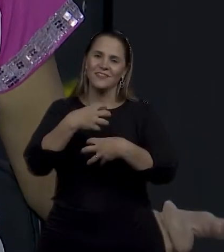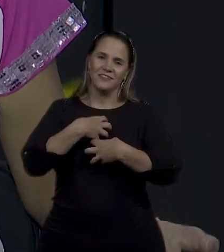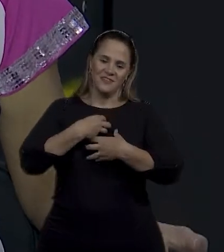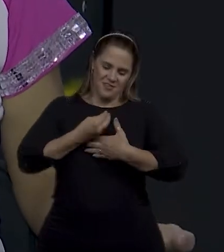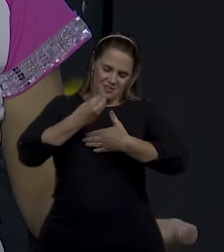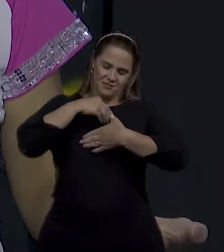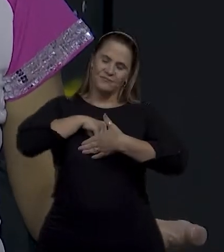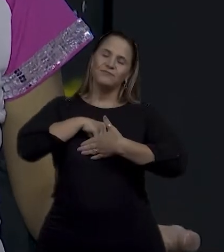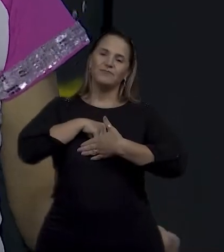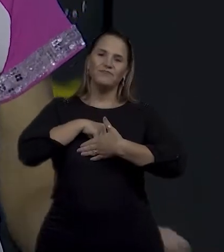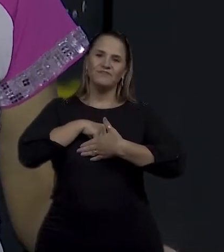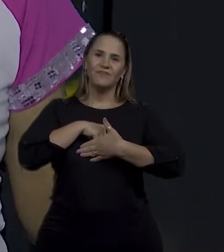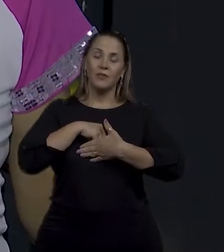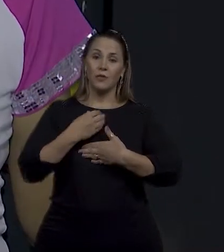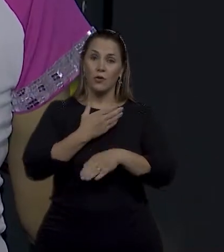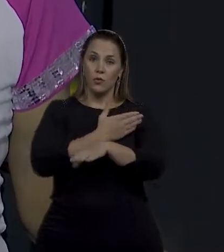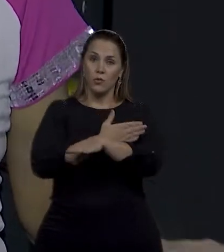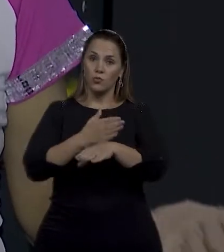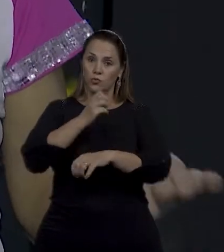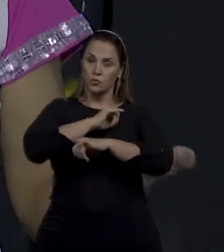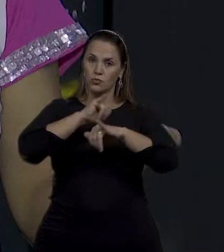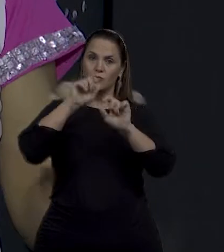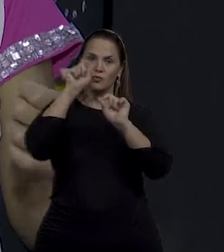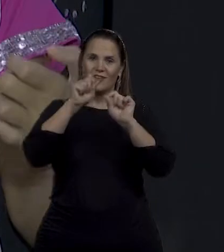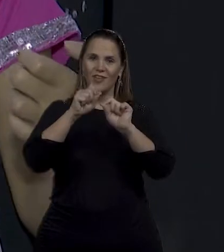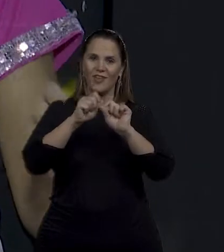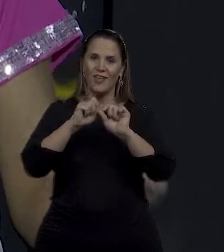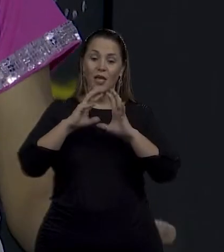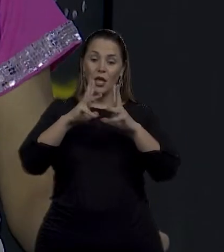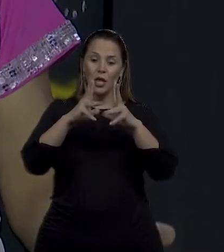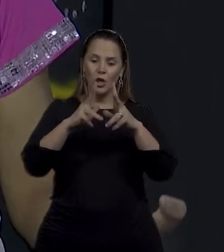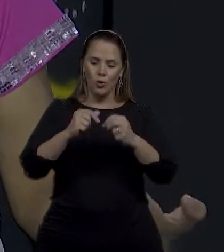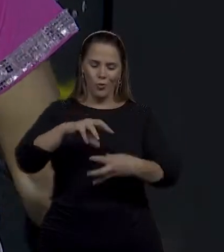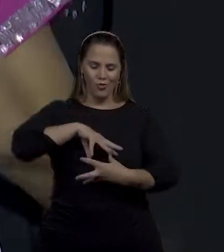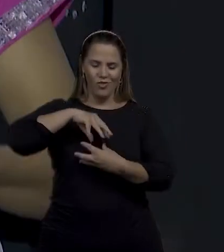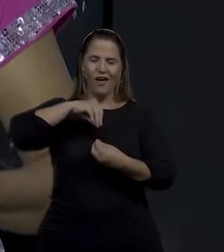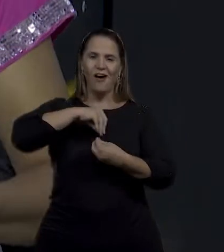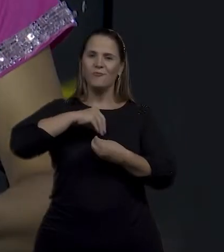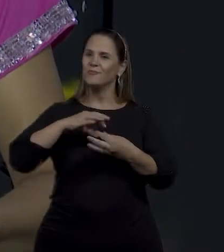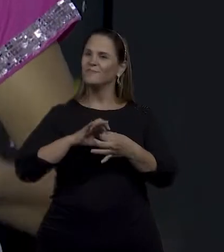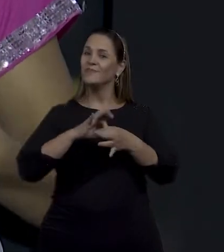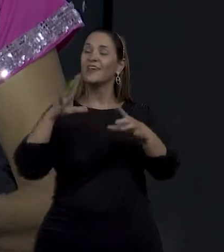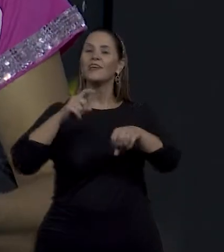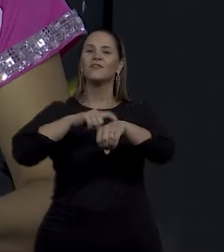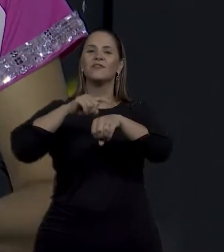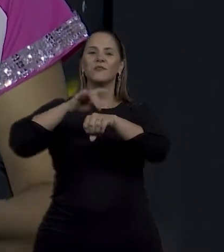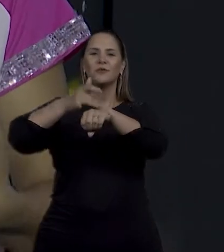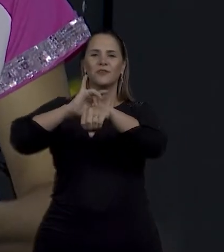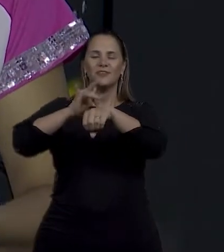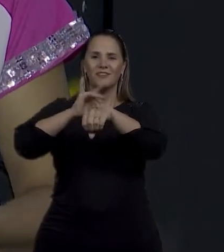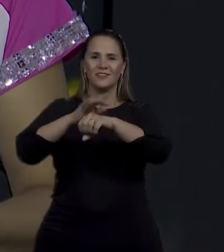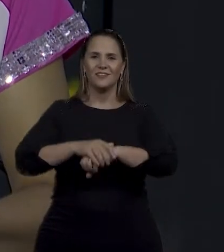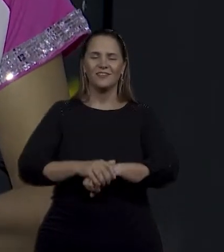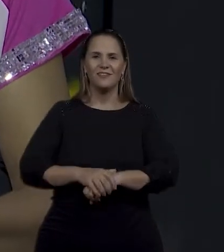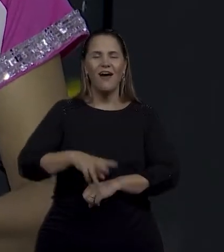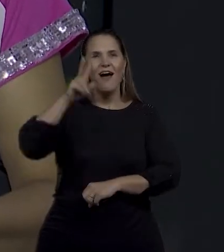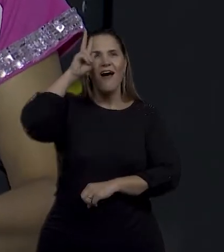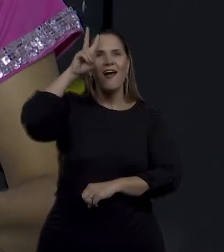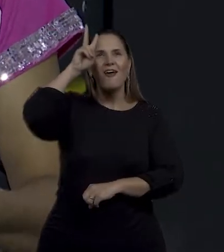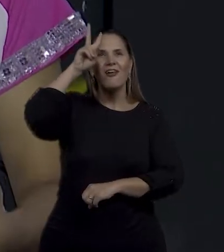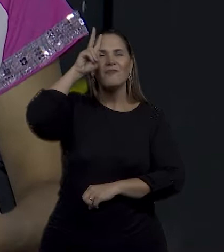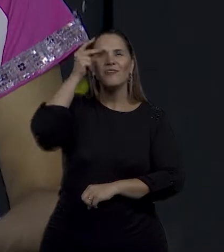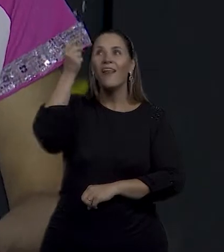que na dança toda alma é livre. E eu me reconectei com a Carla que eu era antes